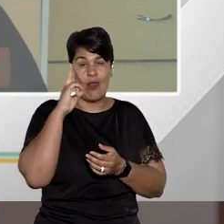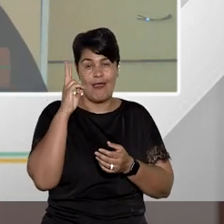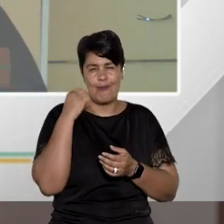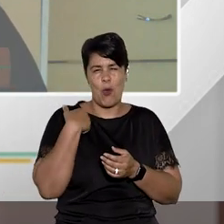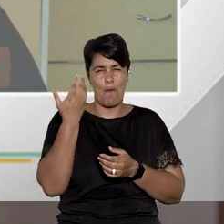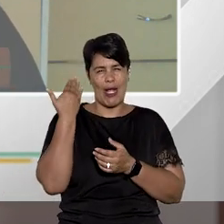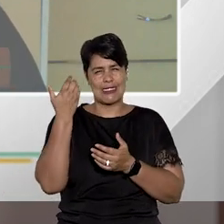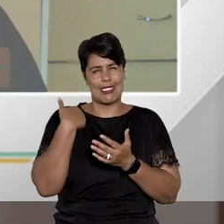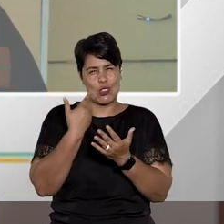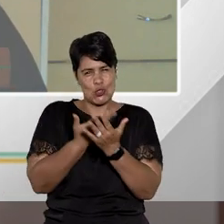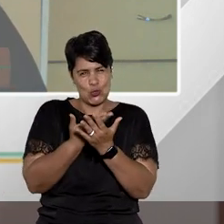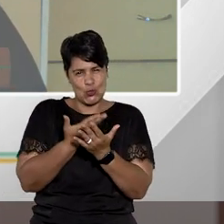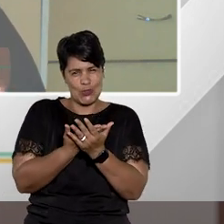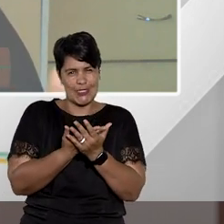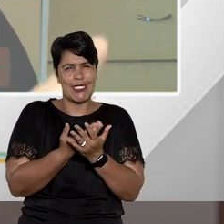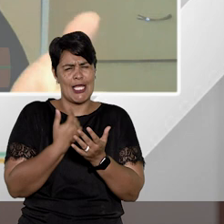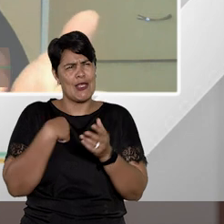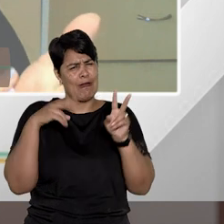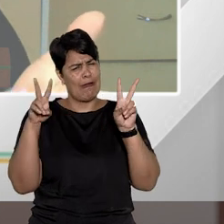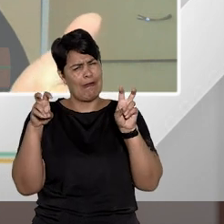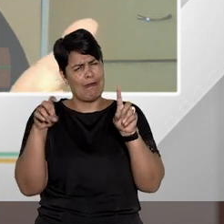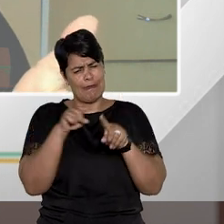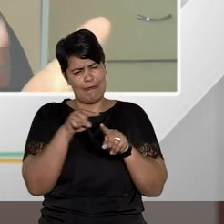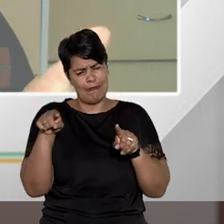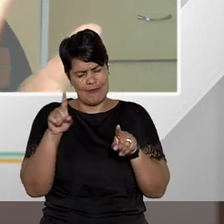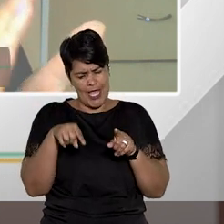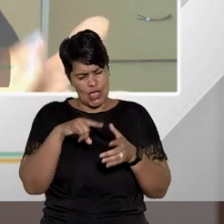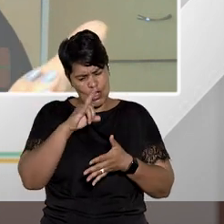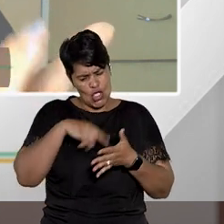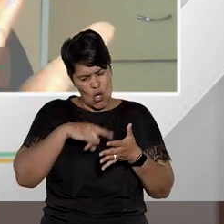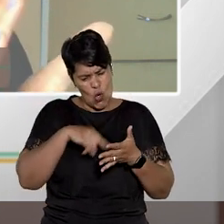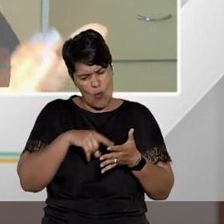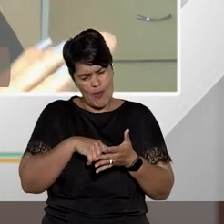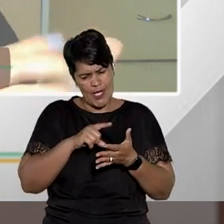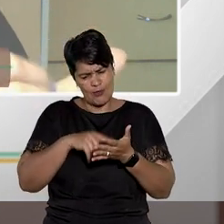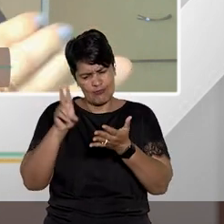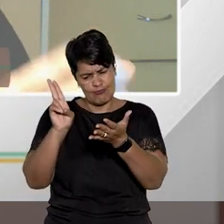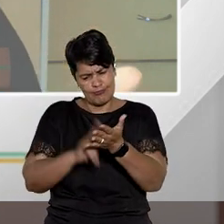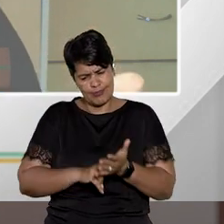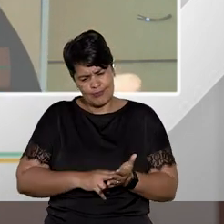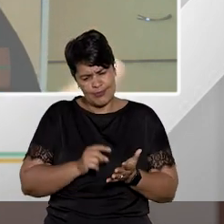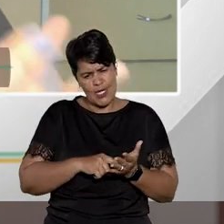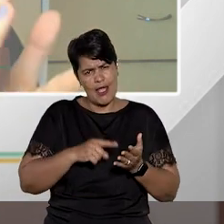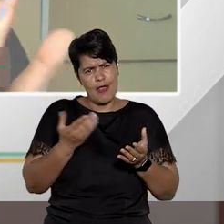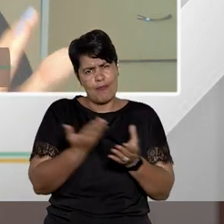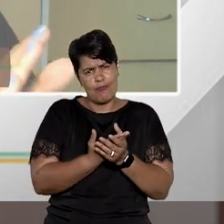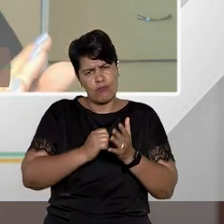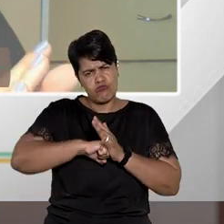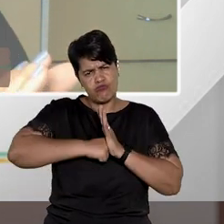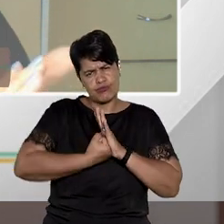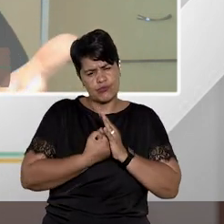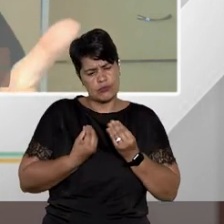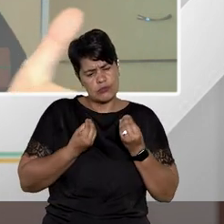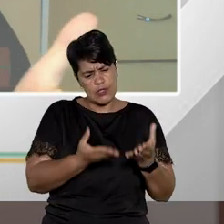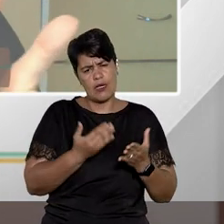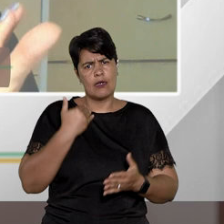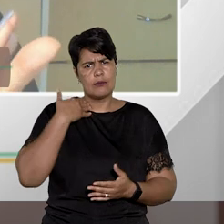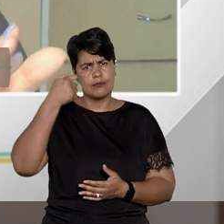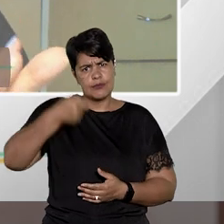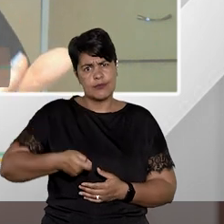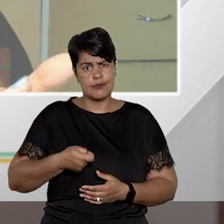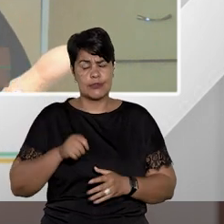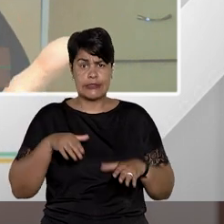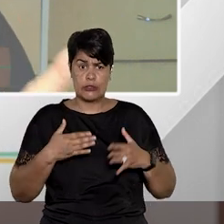eu fui ver o que é essa história do REIT e era um documento mandado, lacrado para o soberano. Então, é algo que já está ali